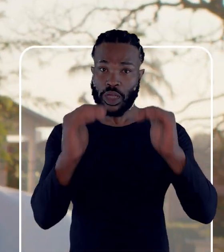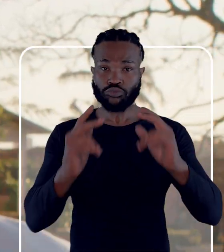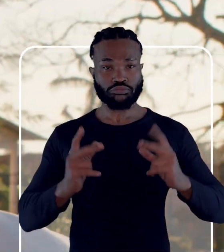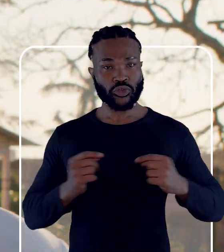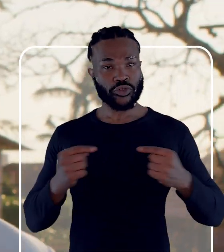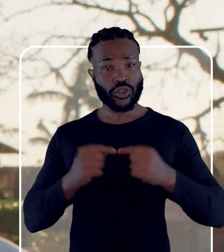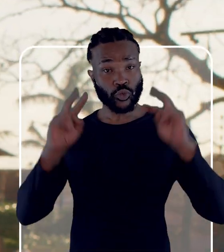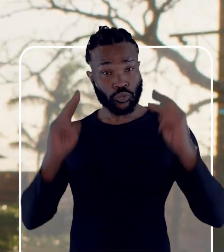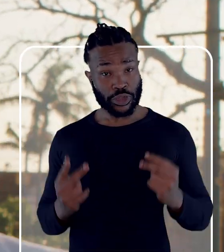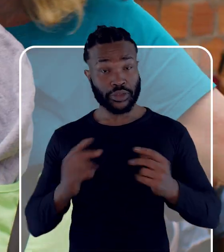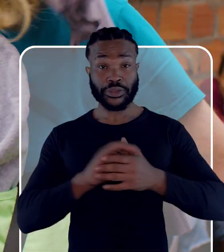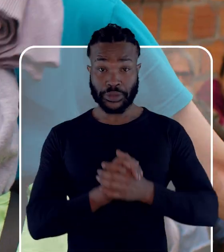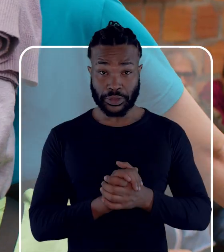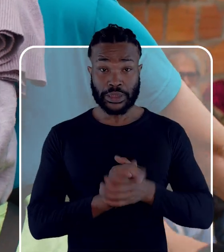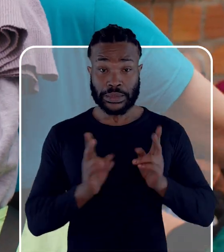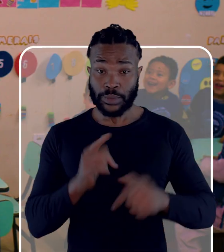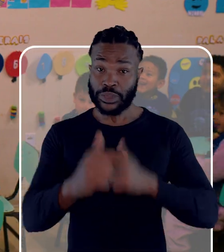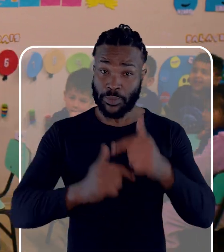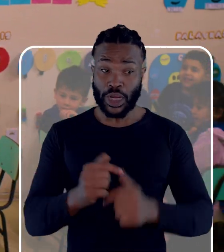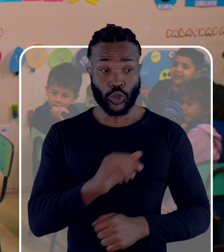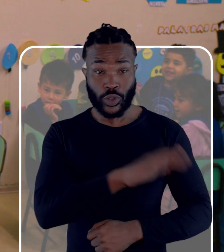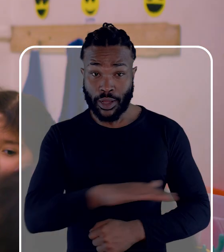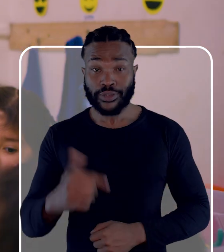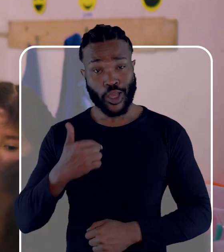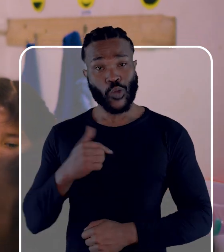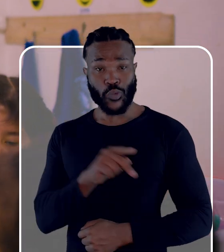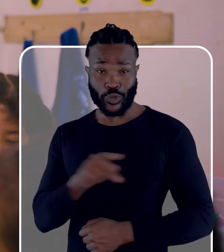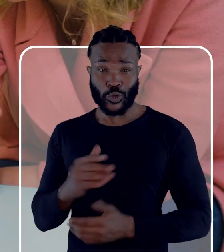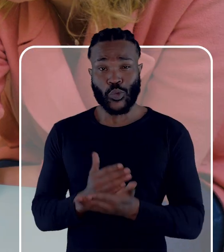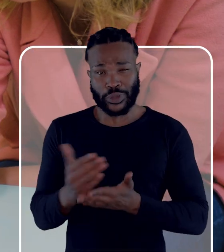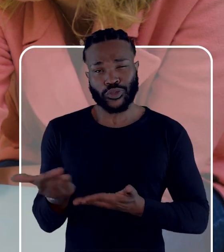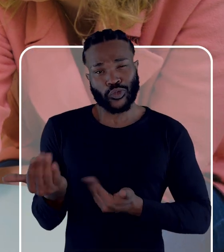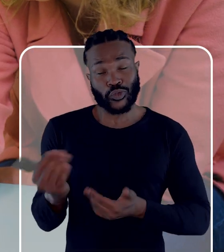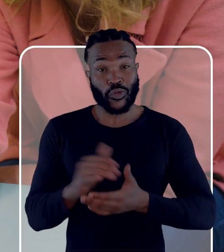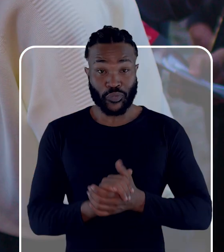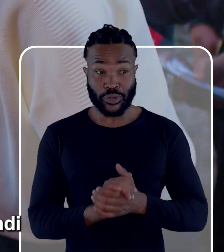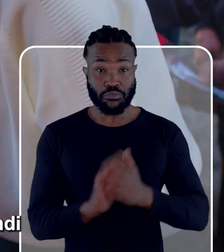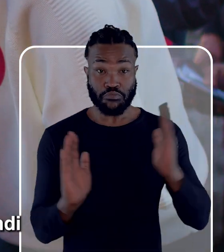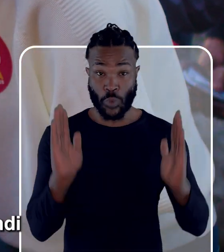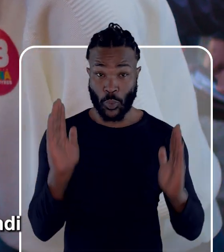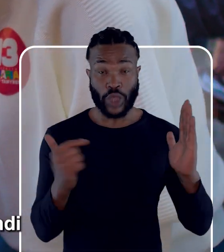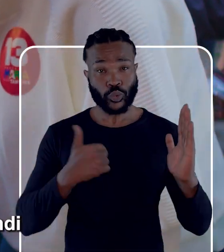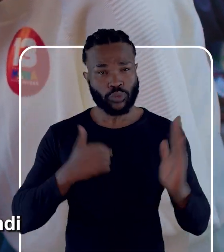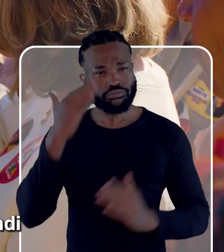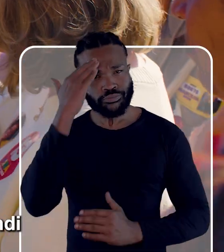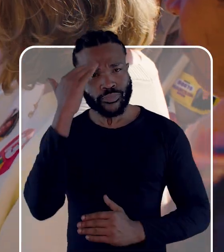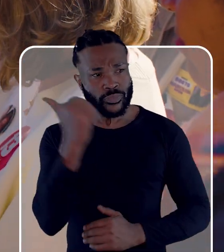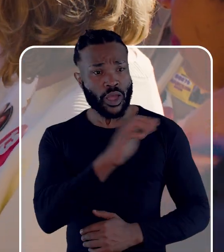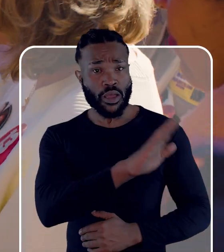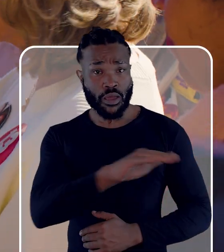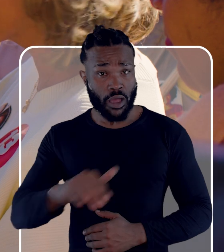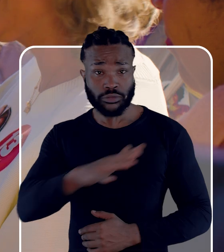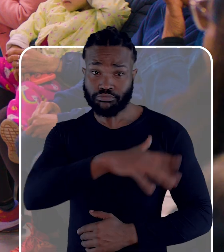respeito, de dignidade humana. Eu sempre trabalhei com crianças, eu sou uma professora, comecei muito cedo. A partir do momento que eu entendi